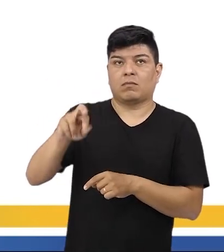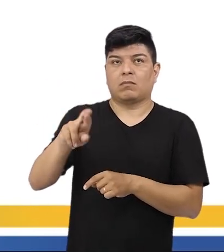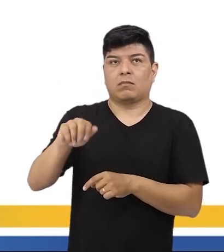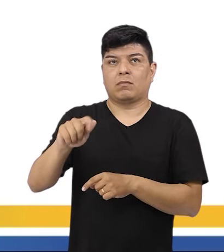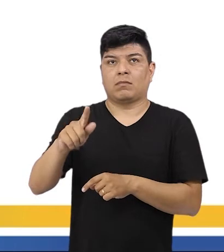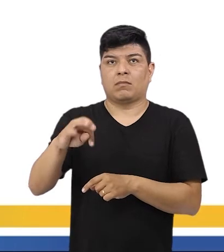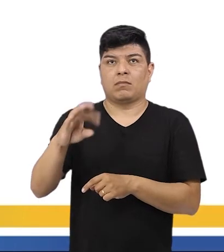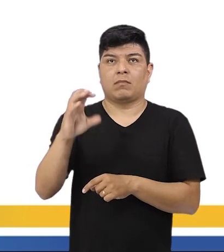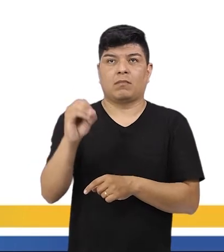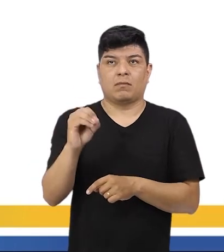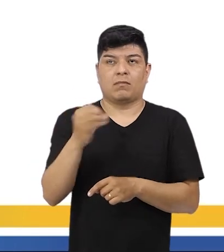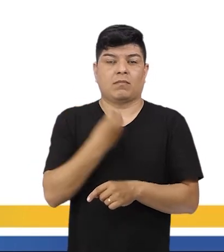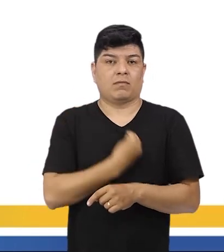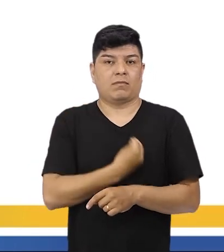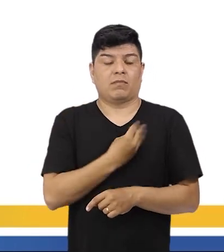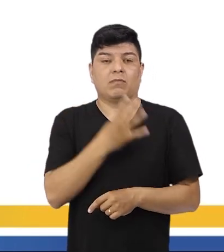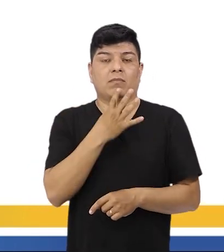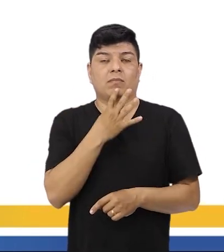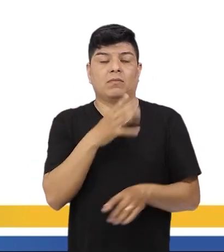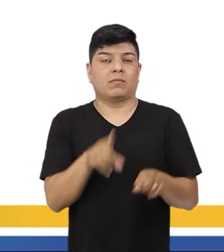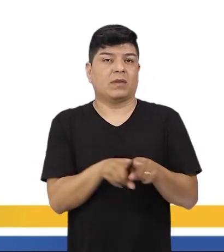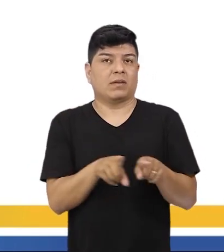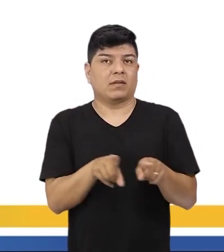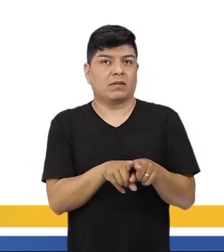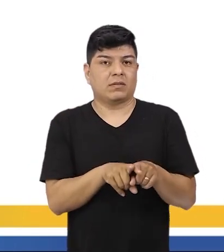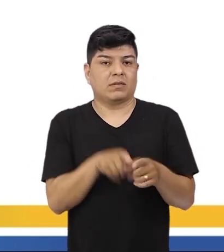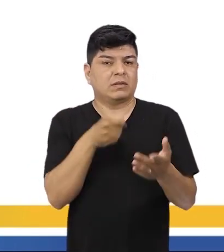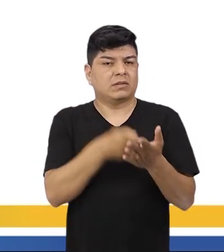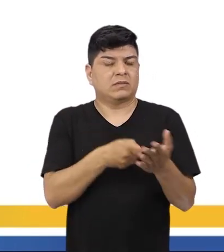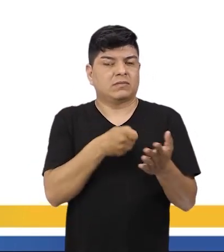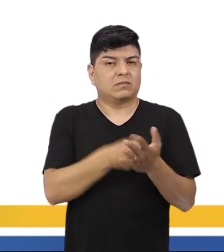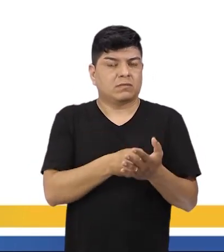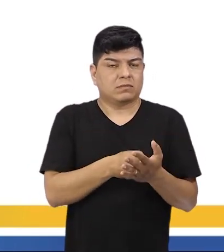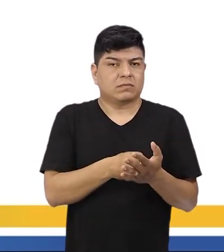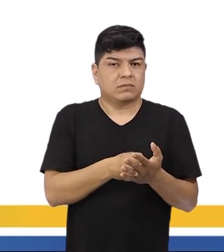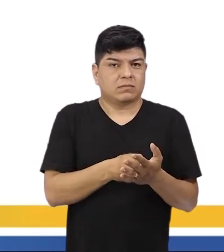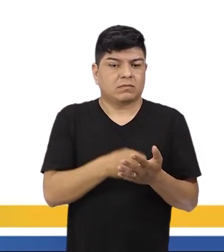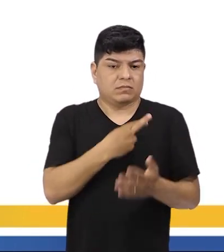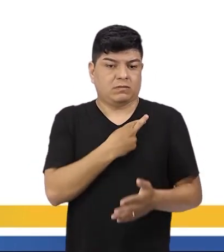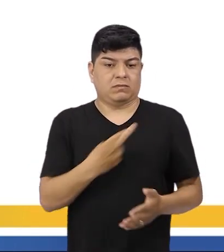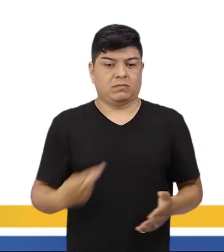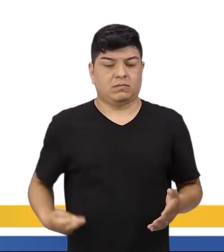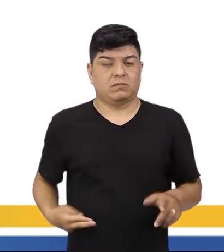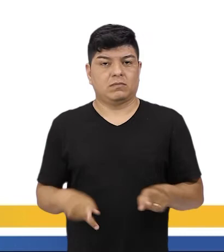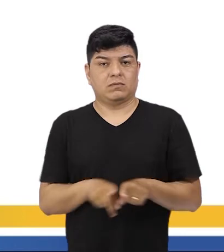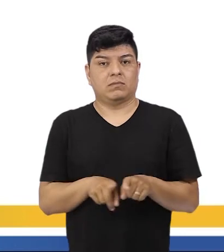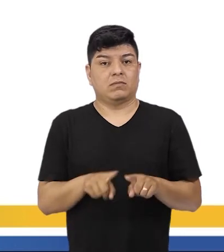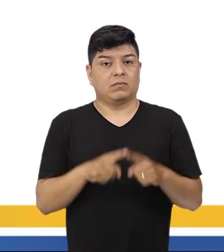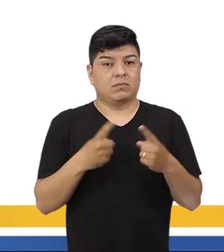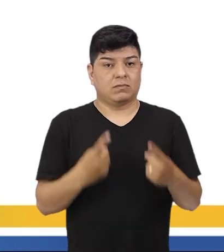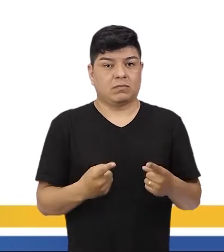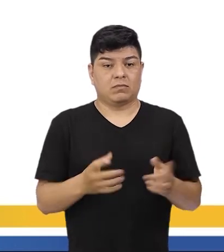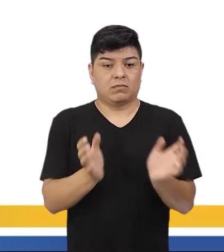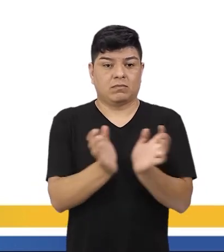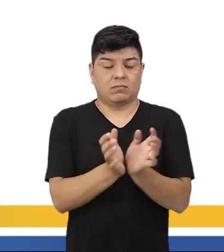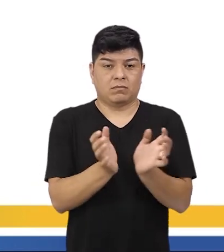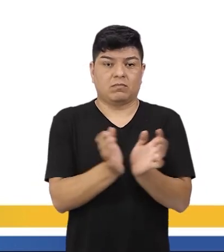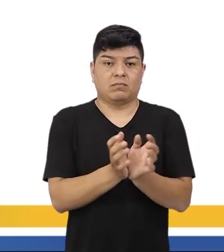As pessoas que participavam, vão ser conhecidas, então, por defender a República, né? Mas o